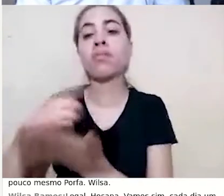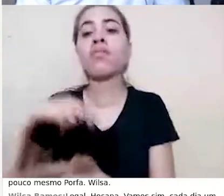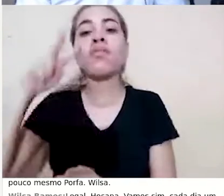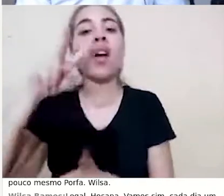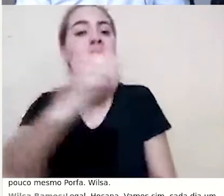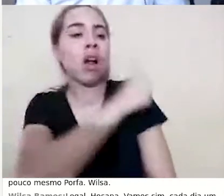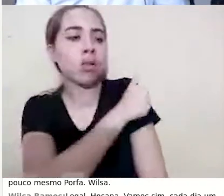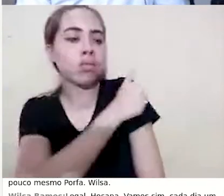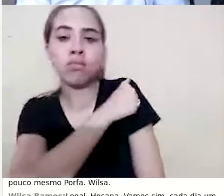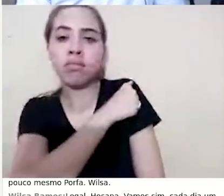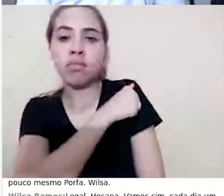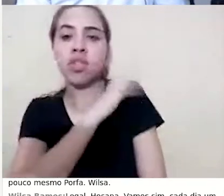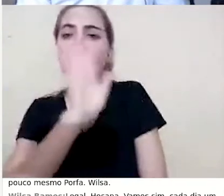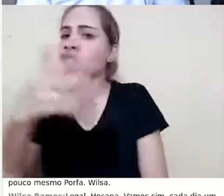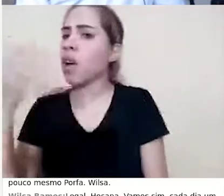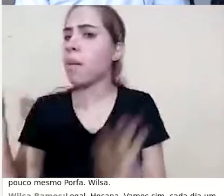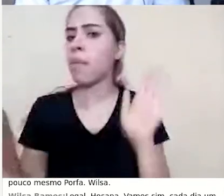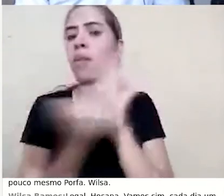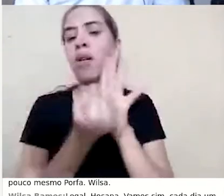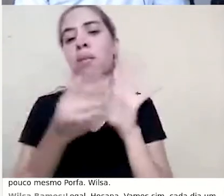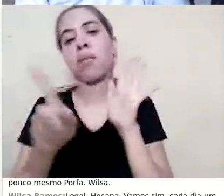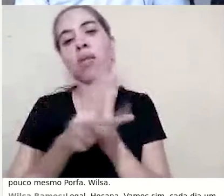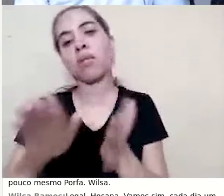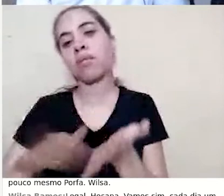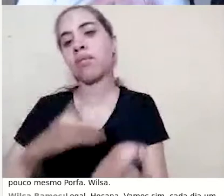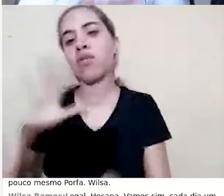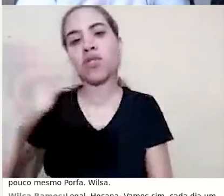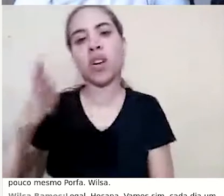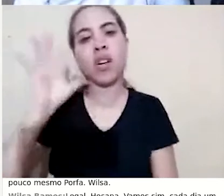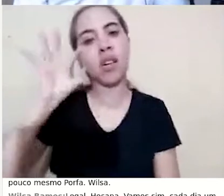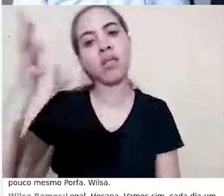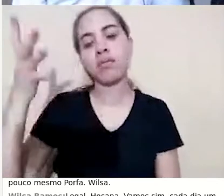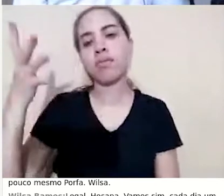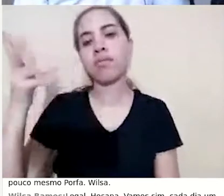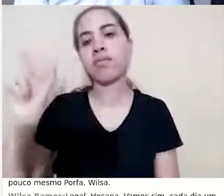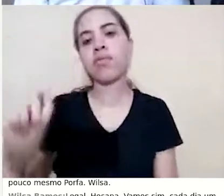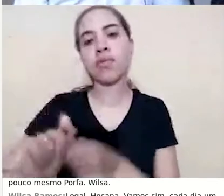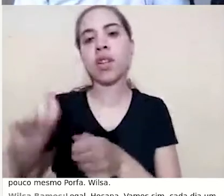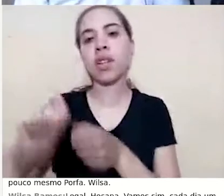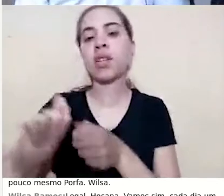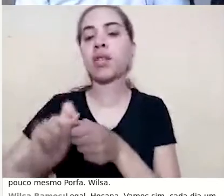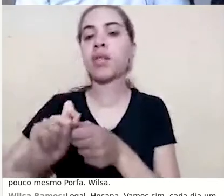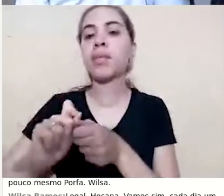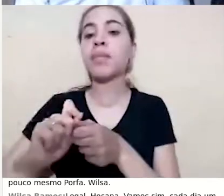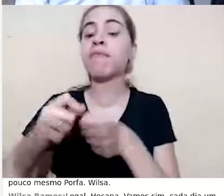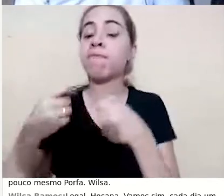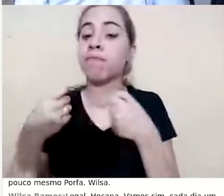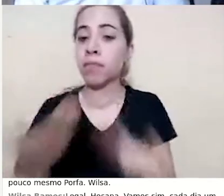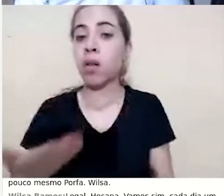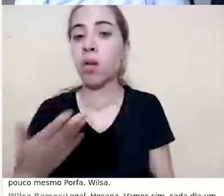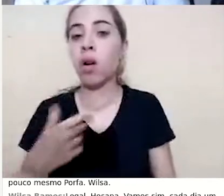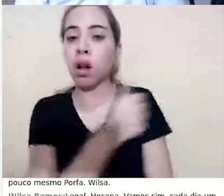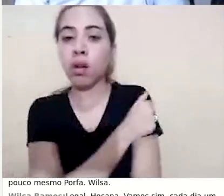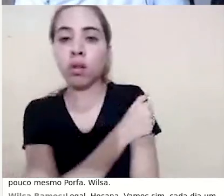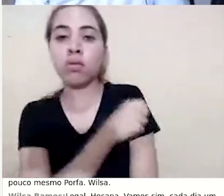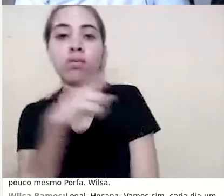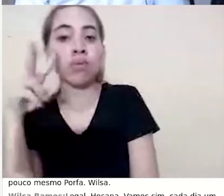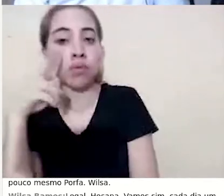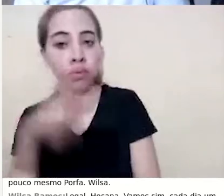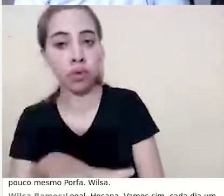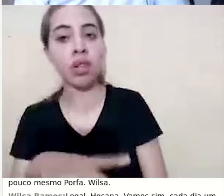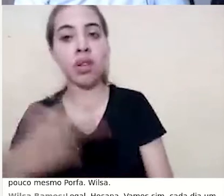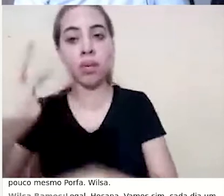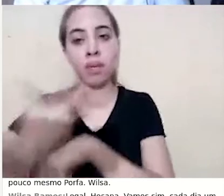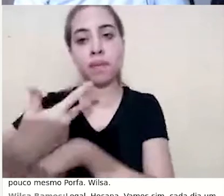vídeo-aula já marca essa mensagem como realizada, essa atividade como realizada, então, esses alunos que viram, eles